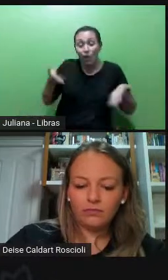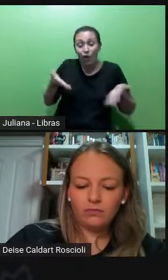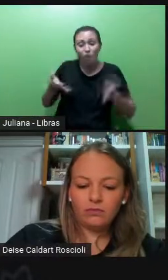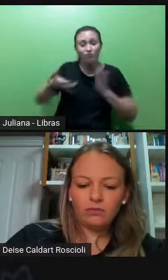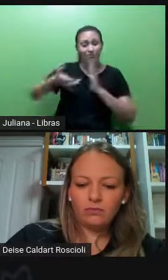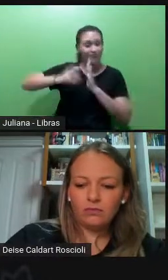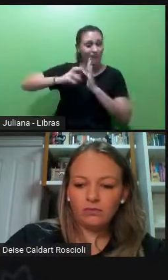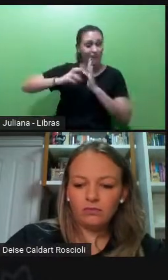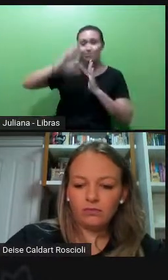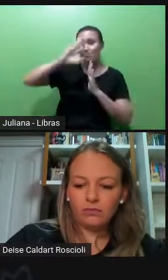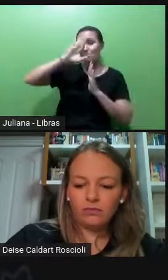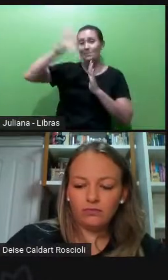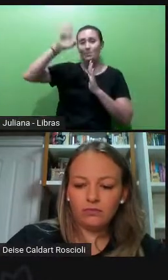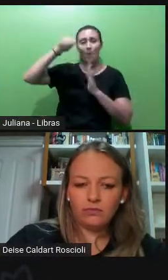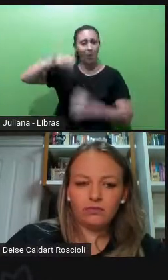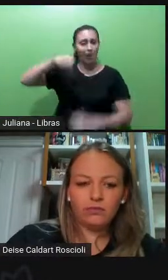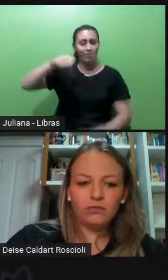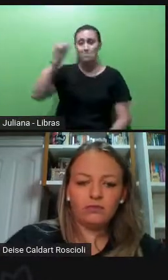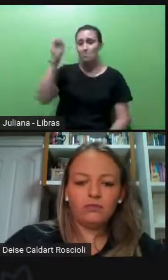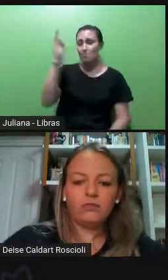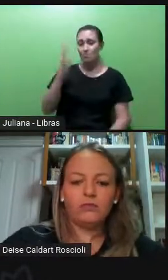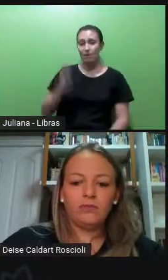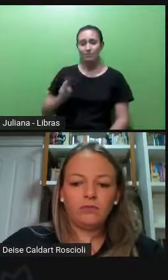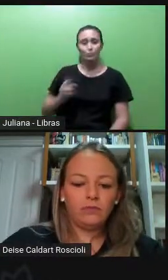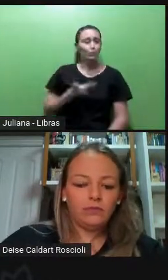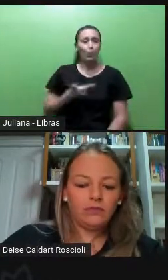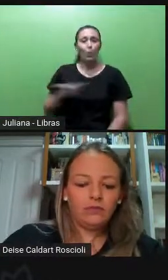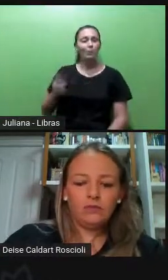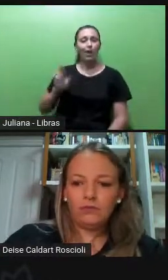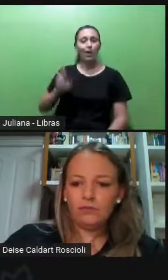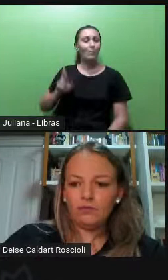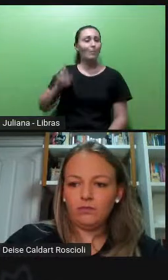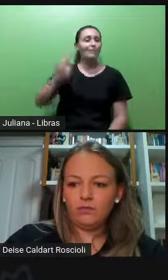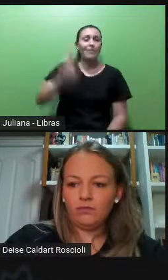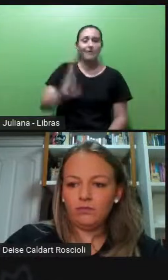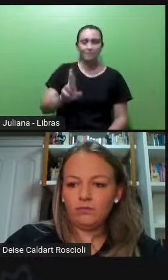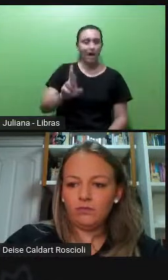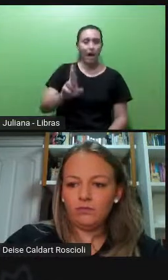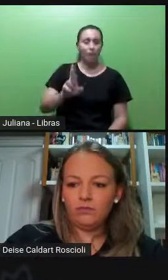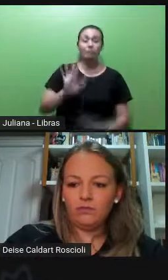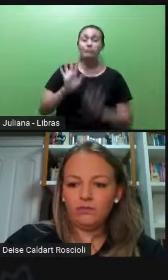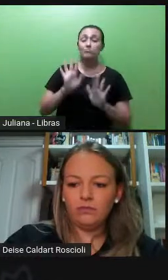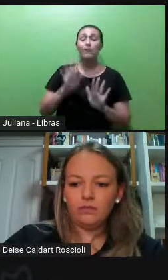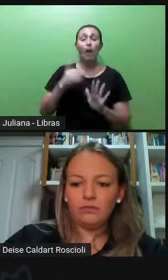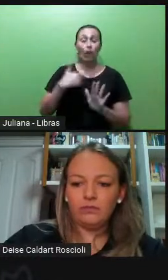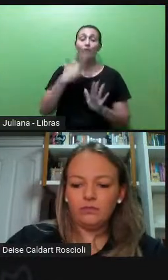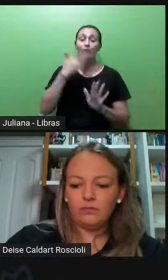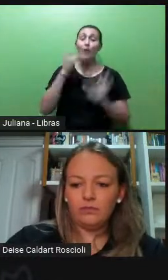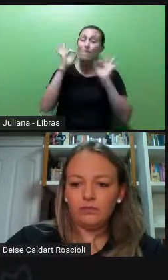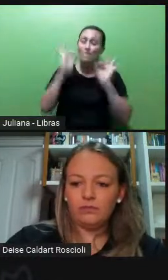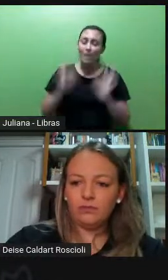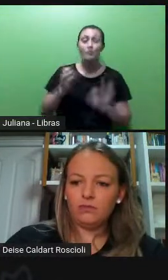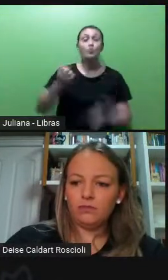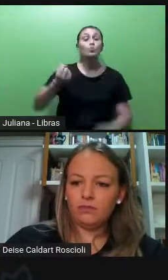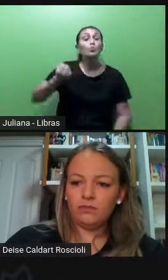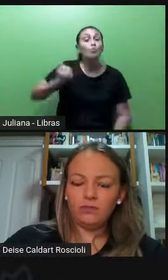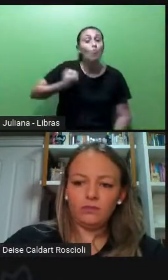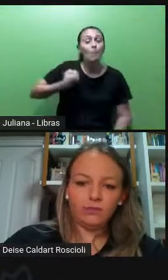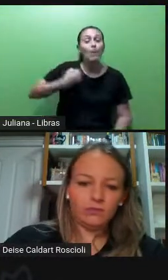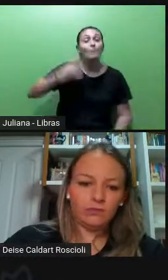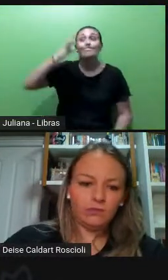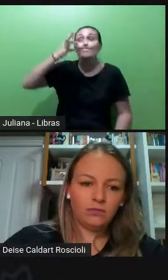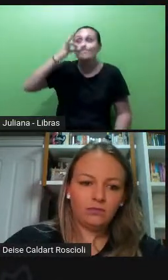Brasil, nós não temos representatividade numérica, falando realmente em número, a presença, a presença física